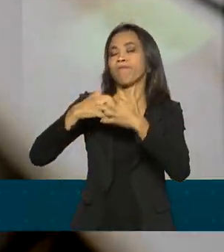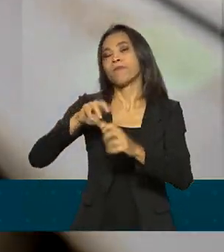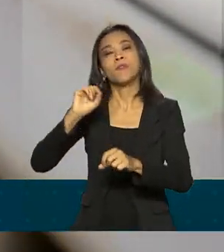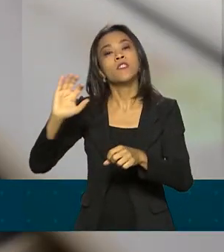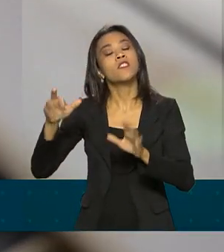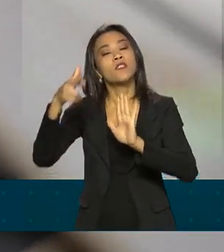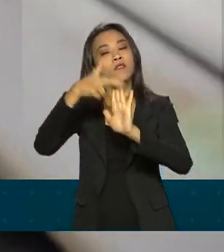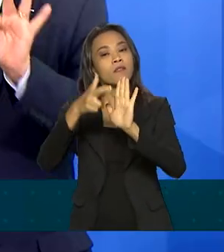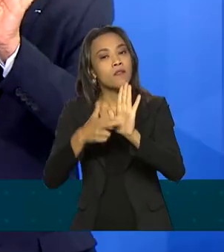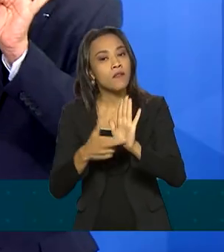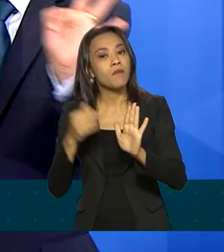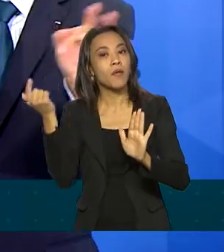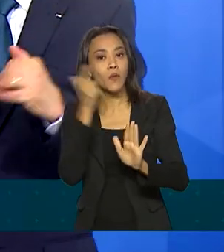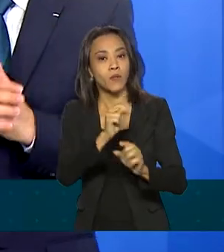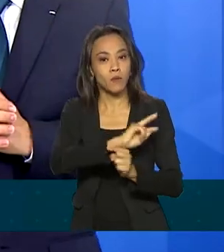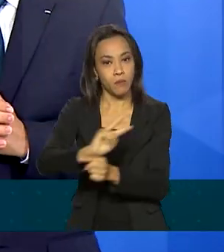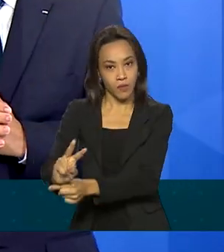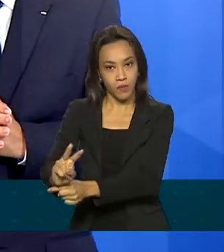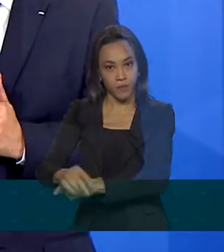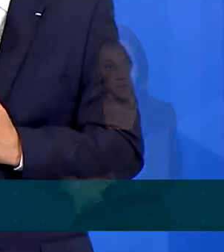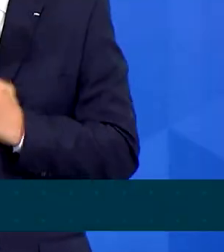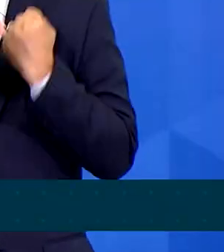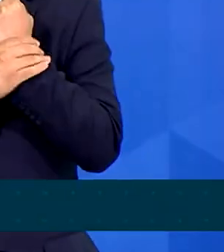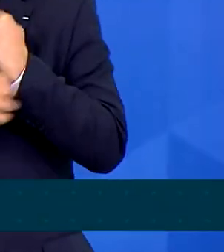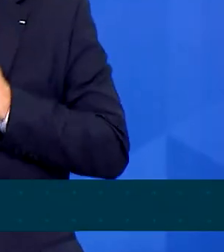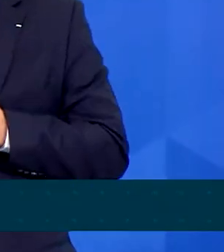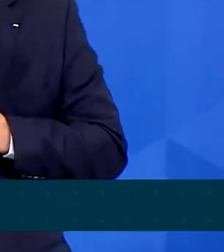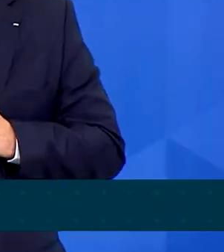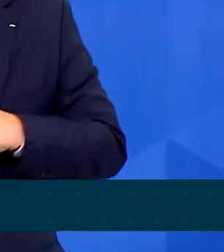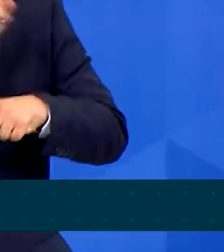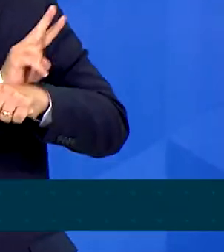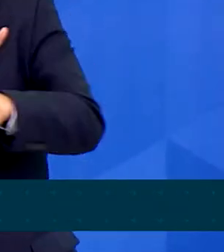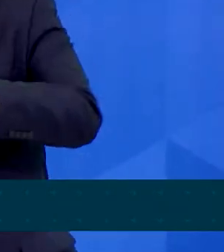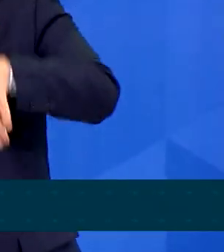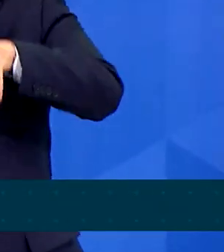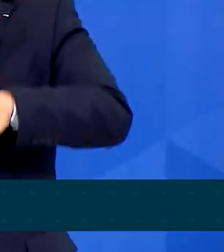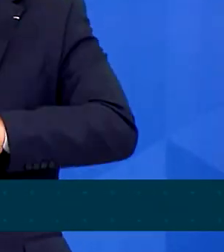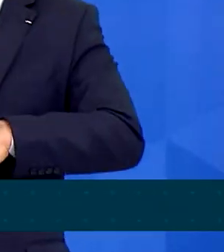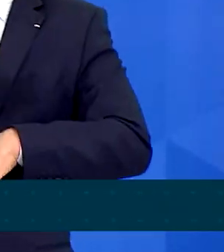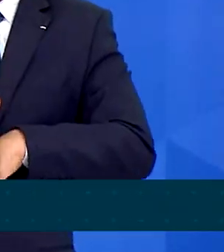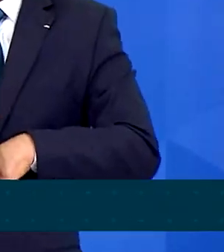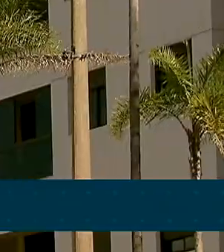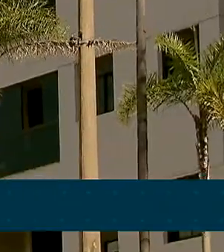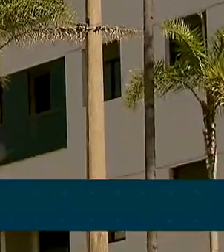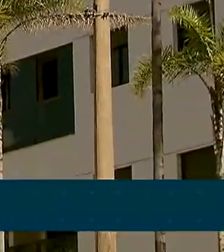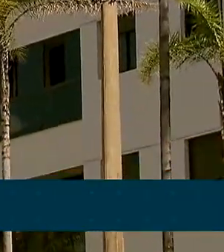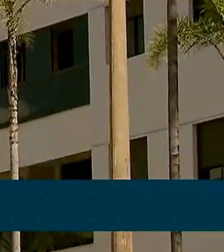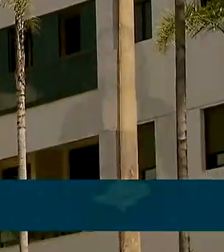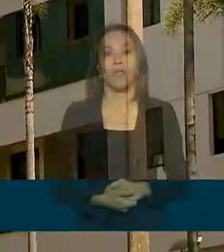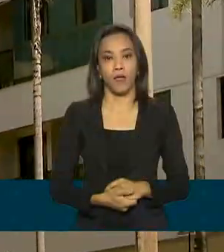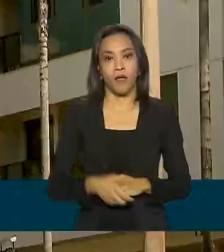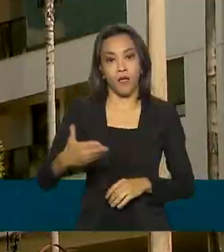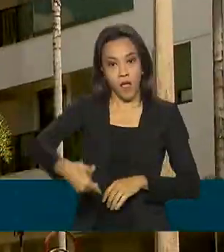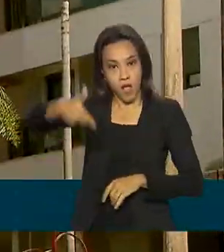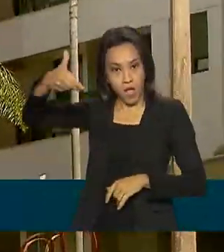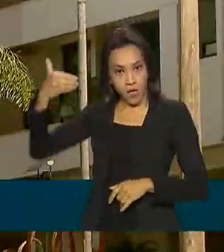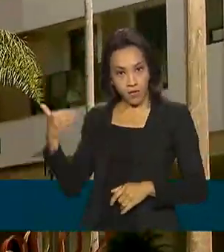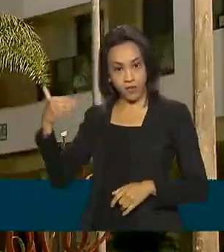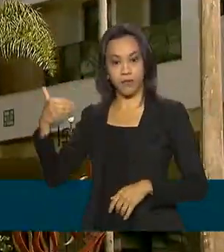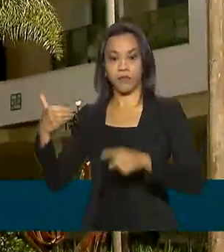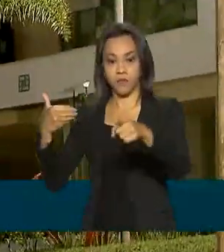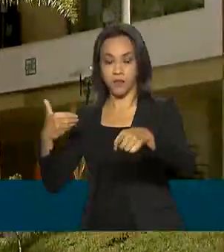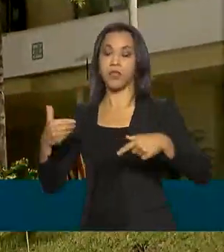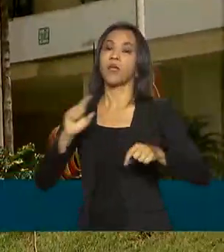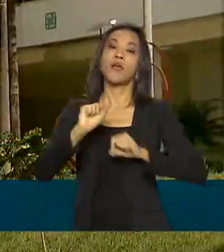obtenção de empréstimos. Quando melhora a garantia, o crédito fica mais barato e acessível a todos. Antes, o patrimônio